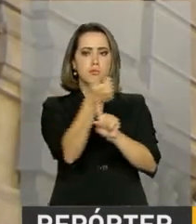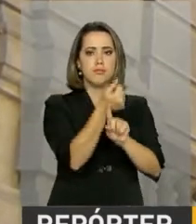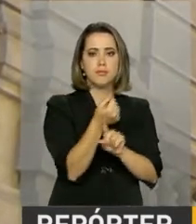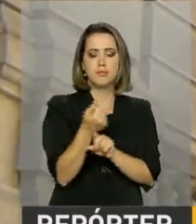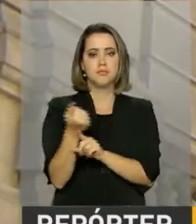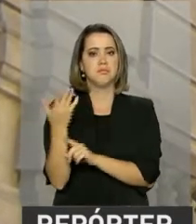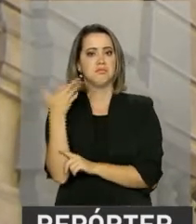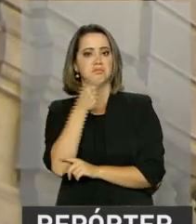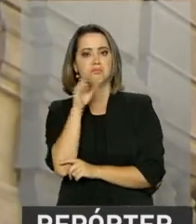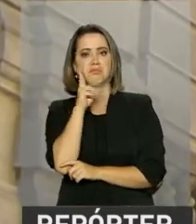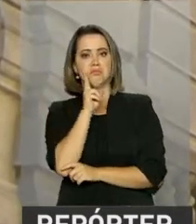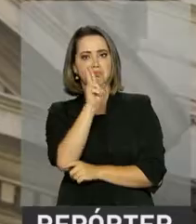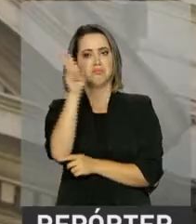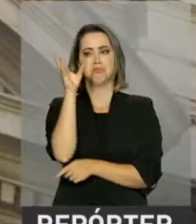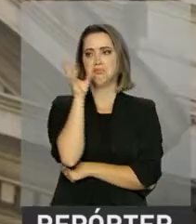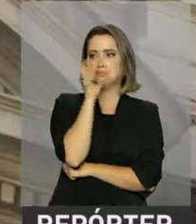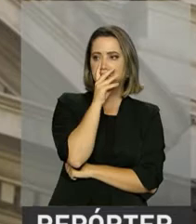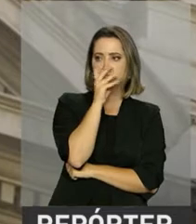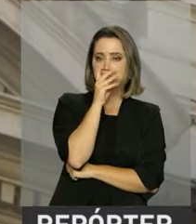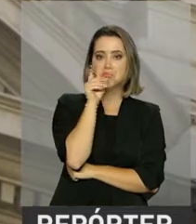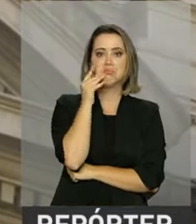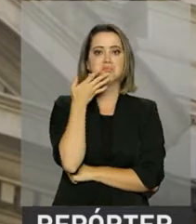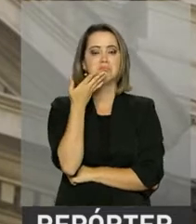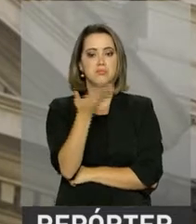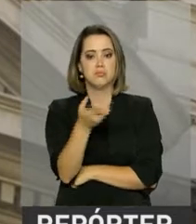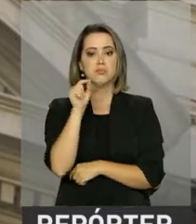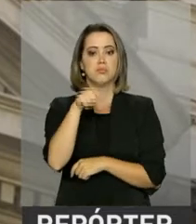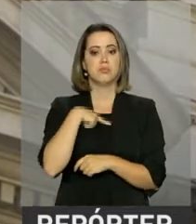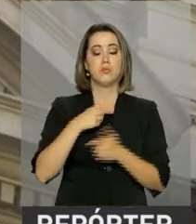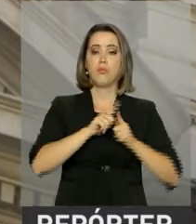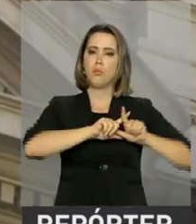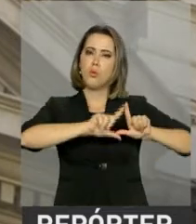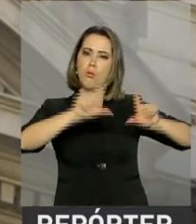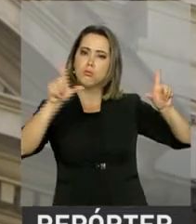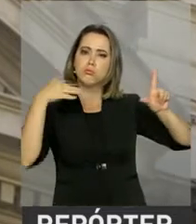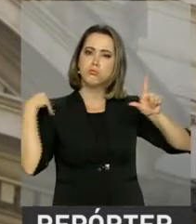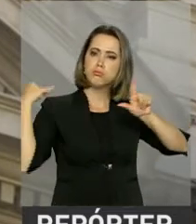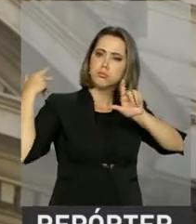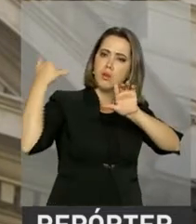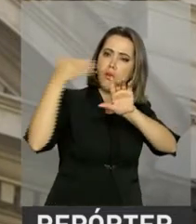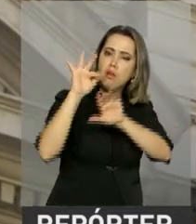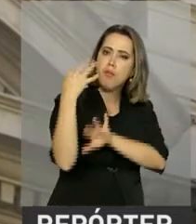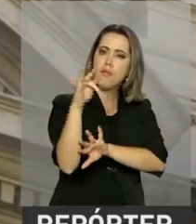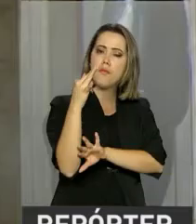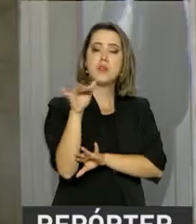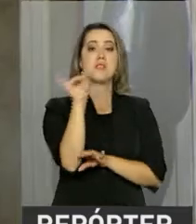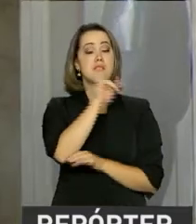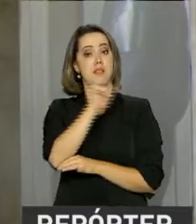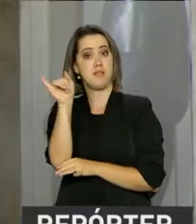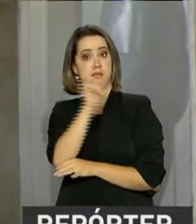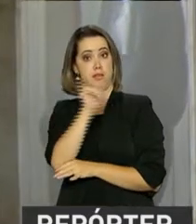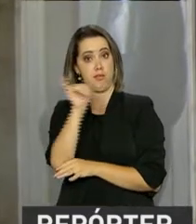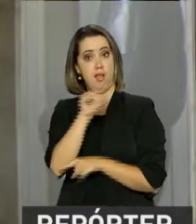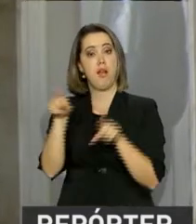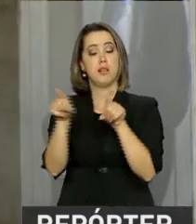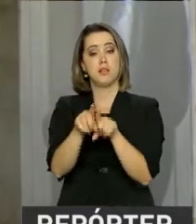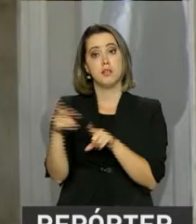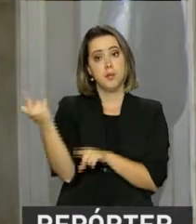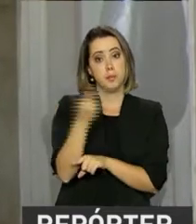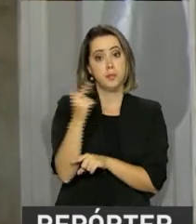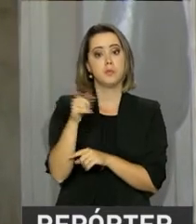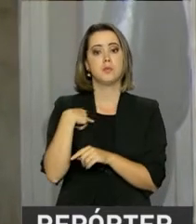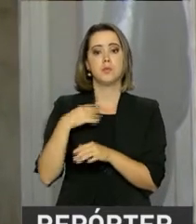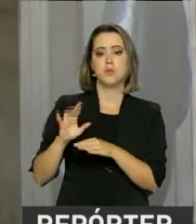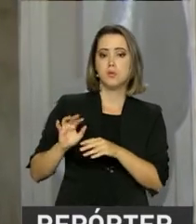uma arquitetura que impressiona. O estilo traz inspirações das renascenças francesa e italiana. Do lado de dentro, as